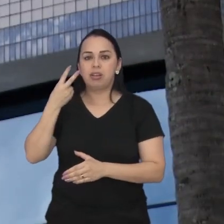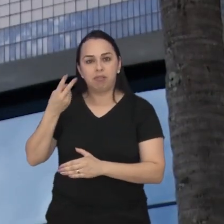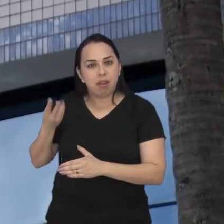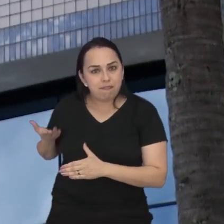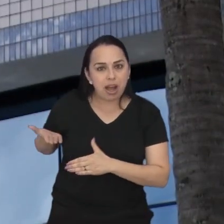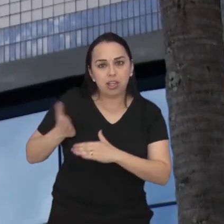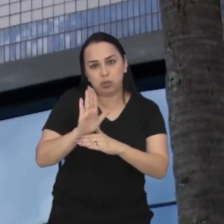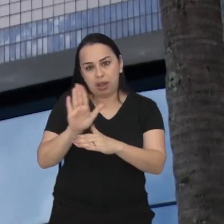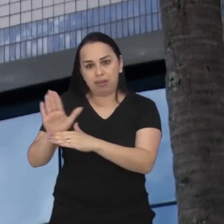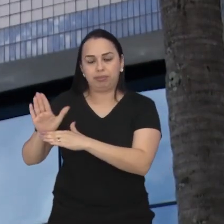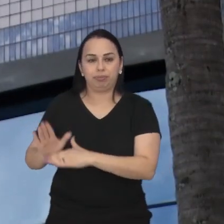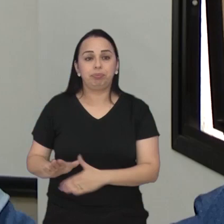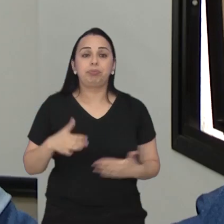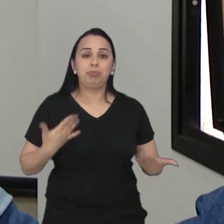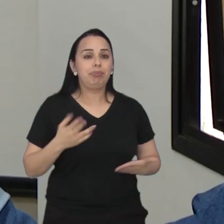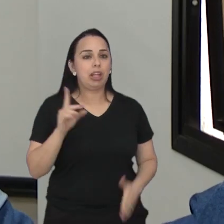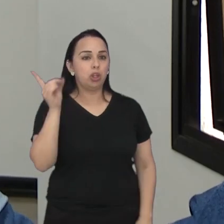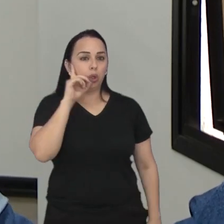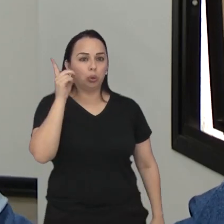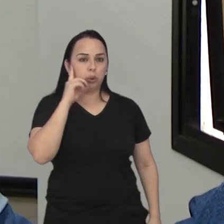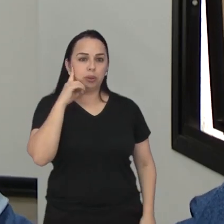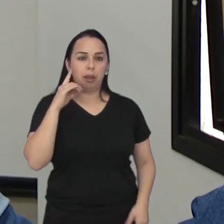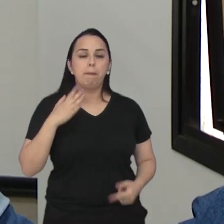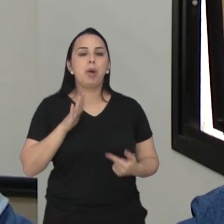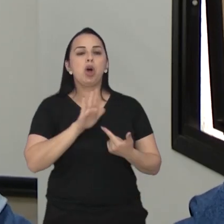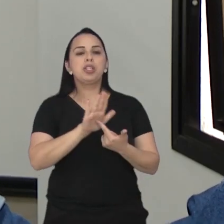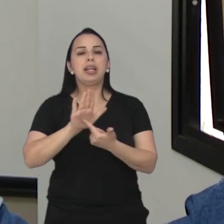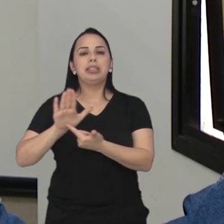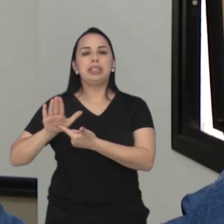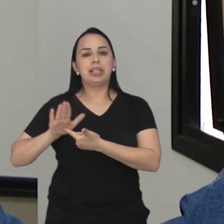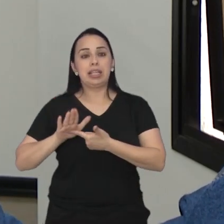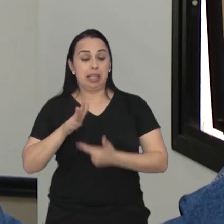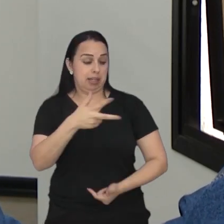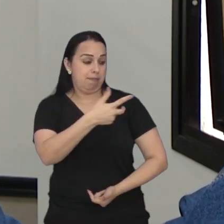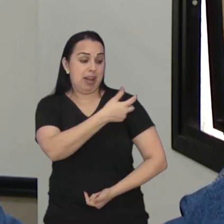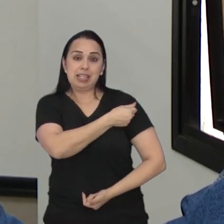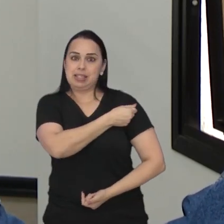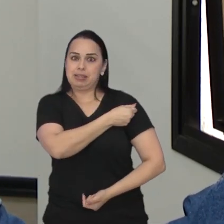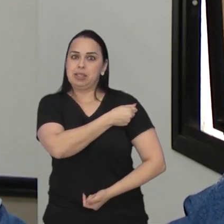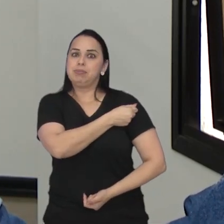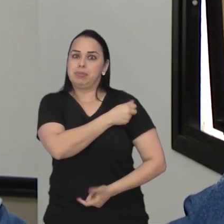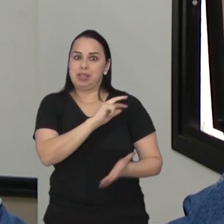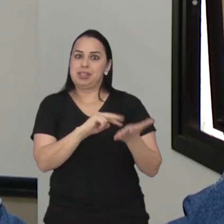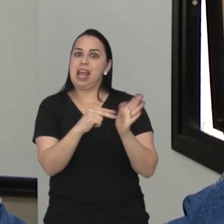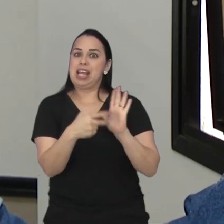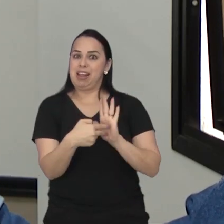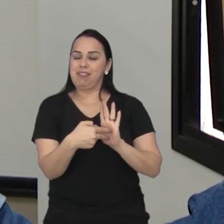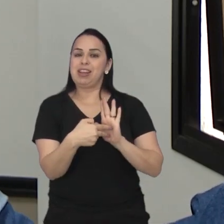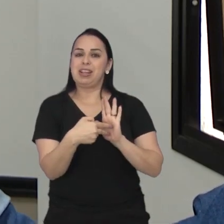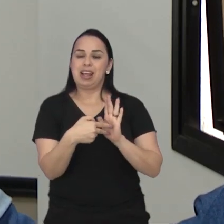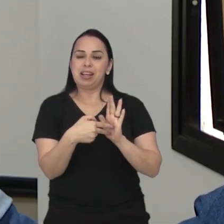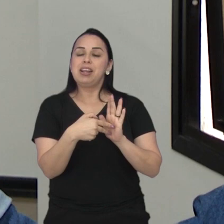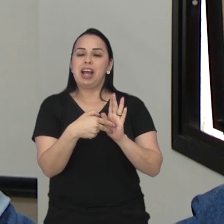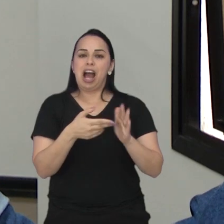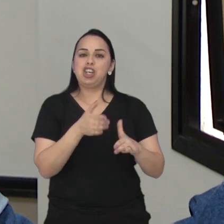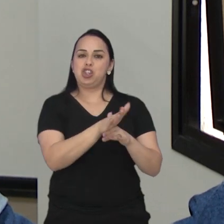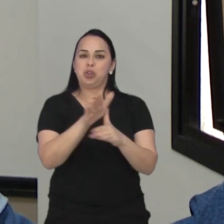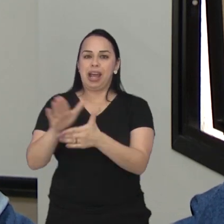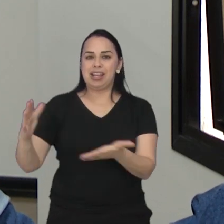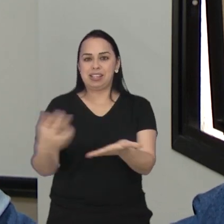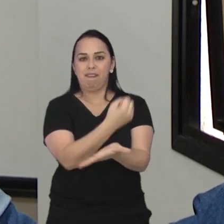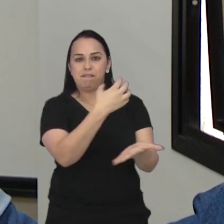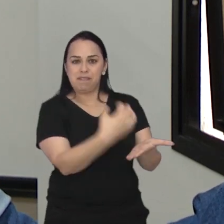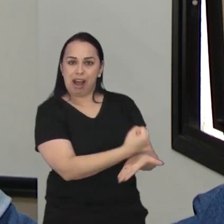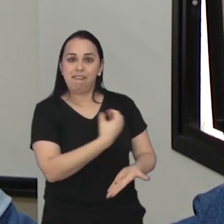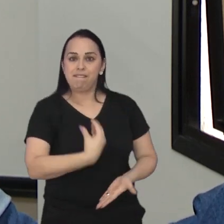tem o papel de ajudar Então cada dia mais mostrar que vacinação é sinônimo de salvar